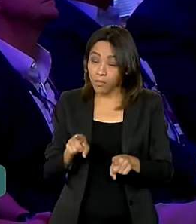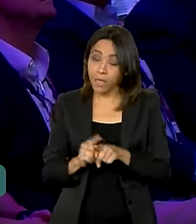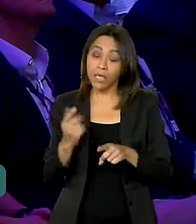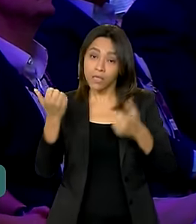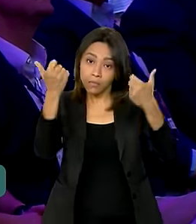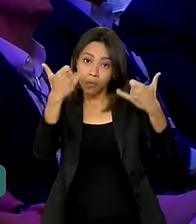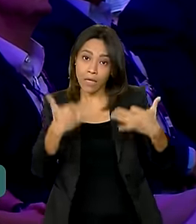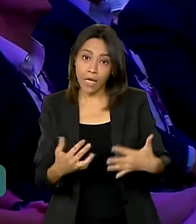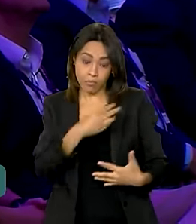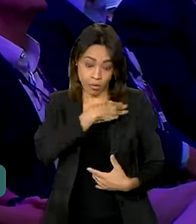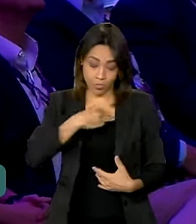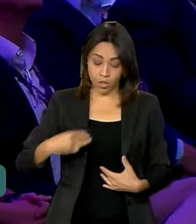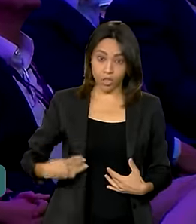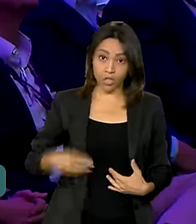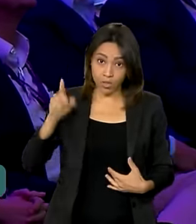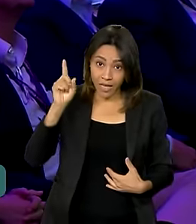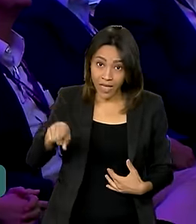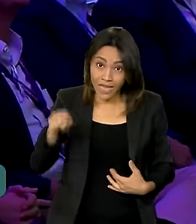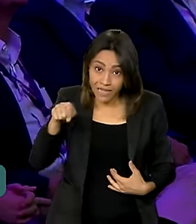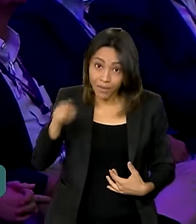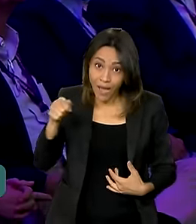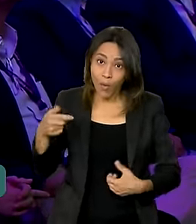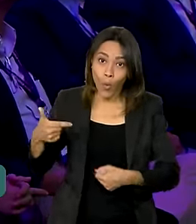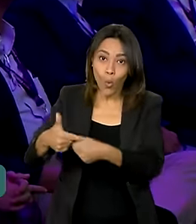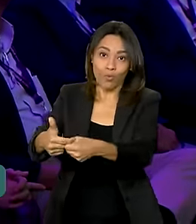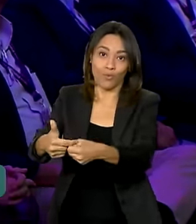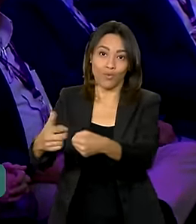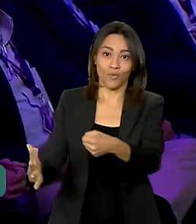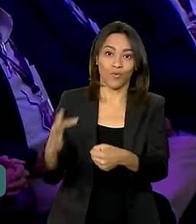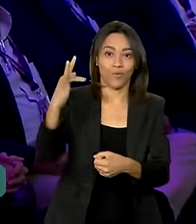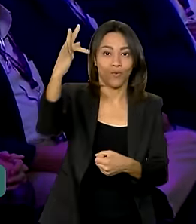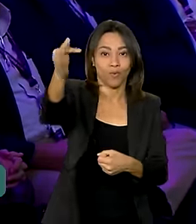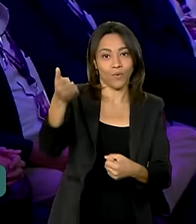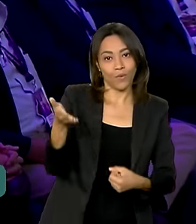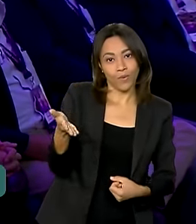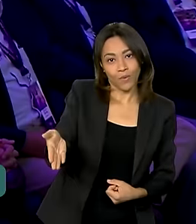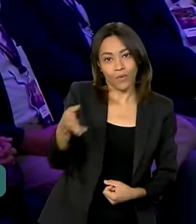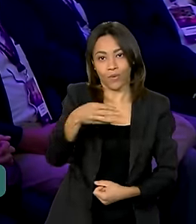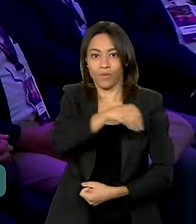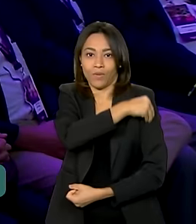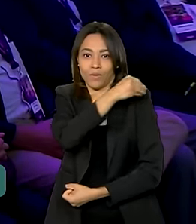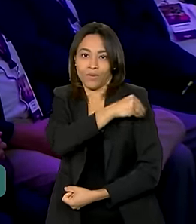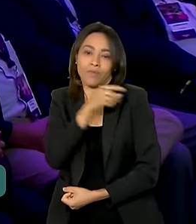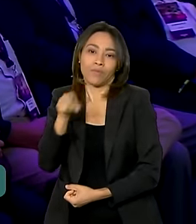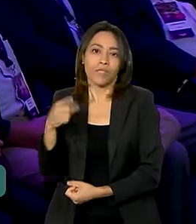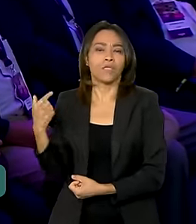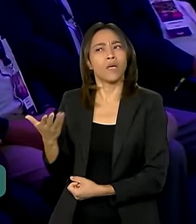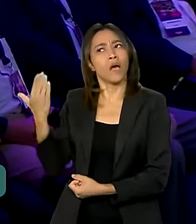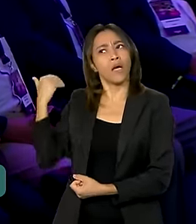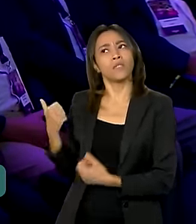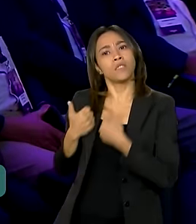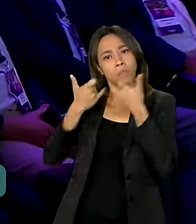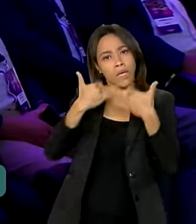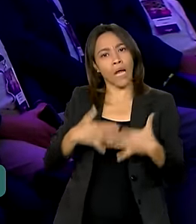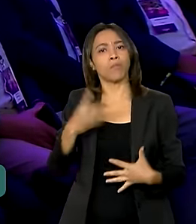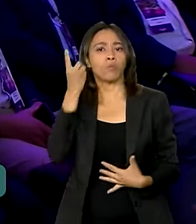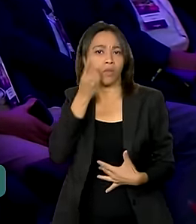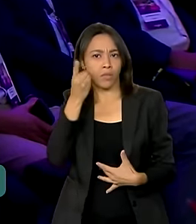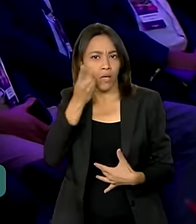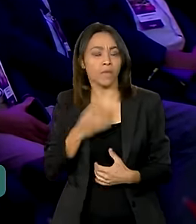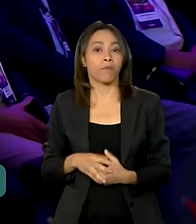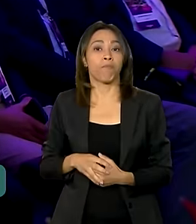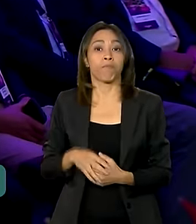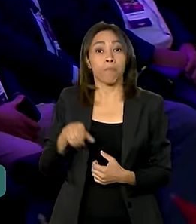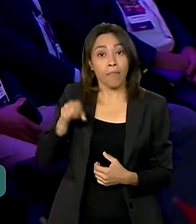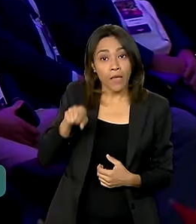Silveira, do combustível do futuro, relatado pelo deputado Arnaldo Jardim. E ali fala do